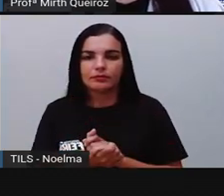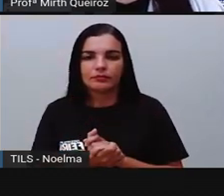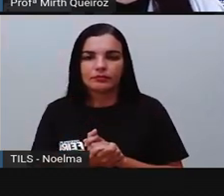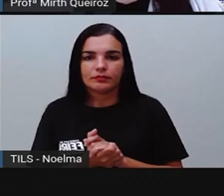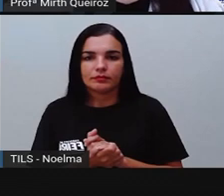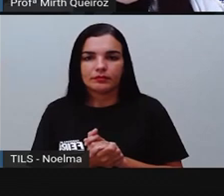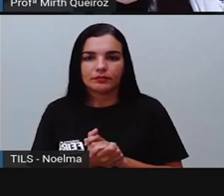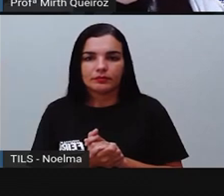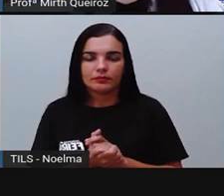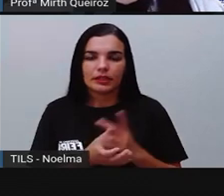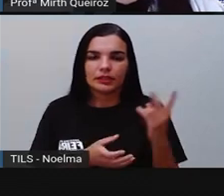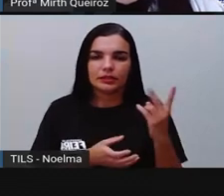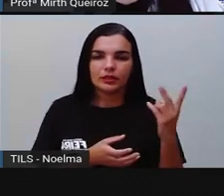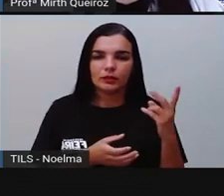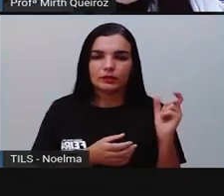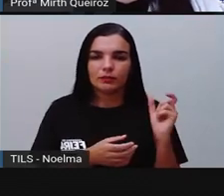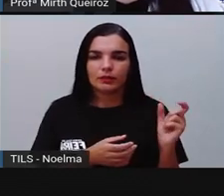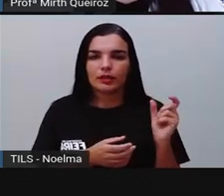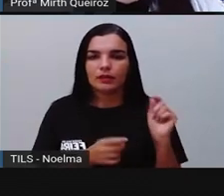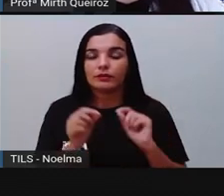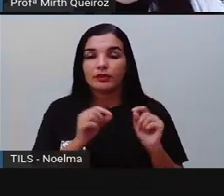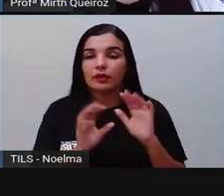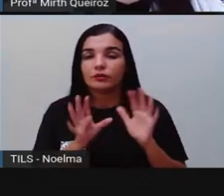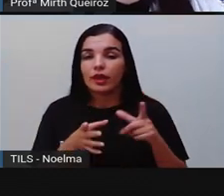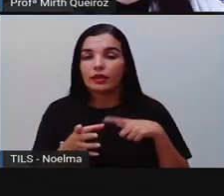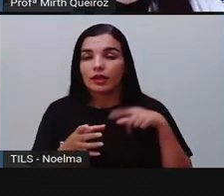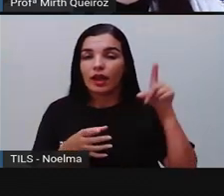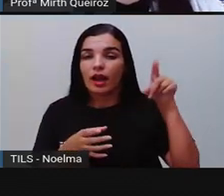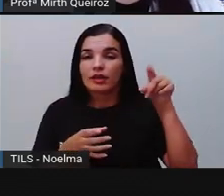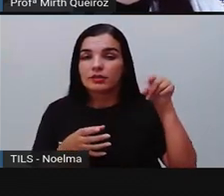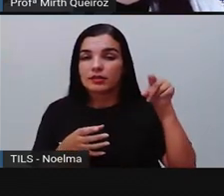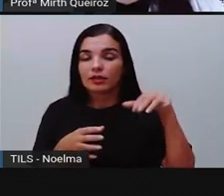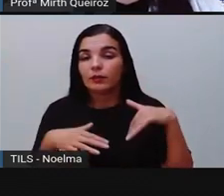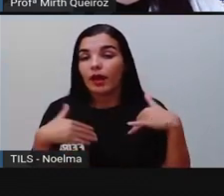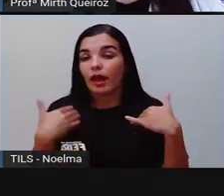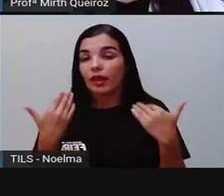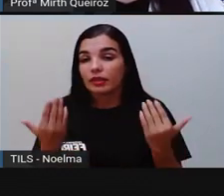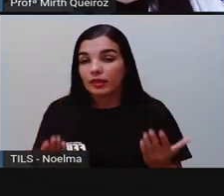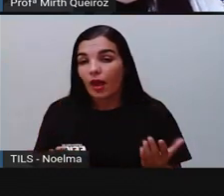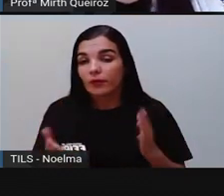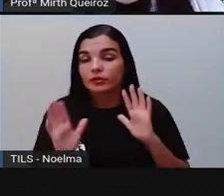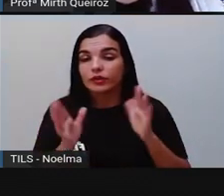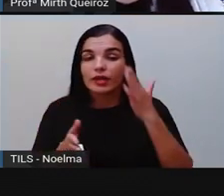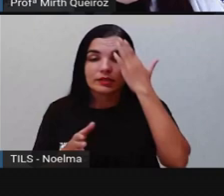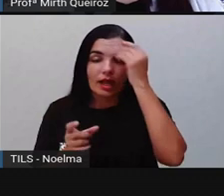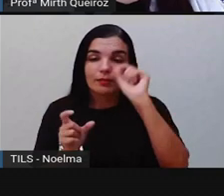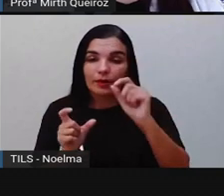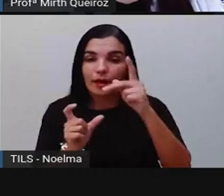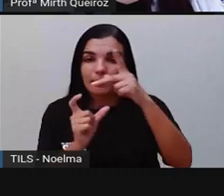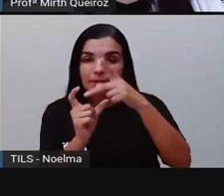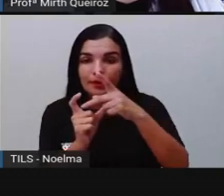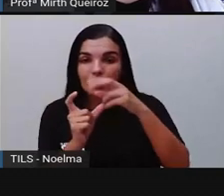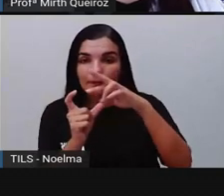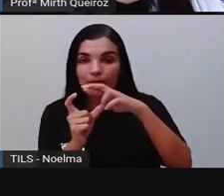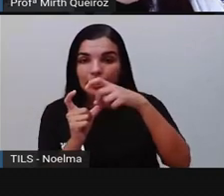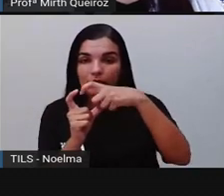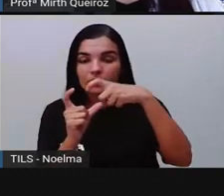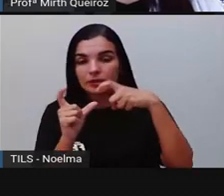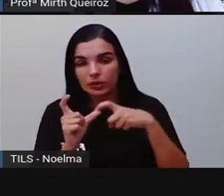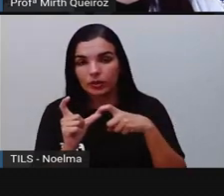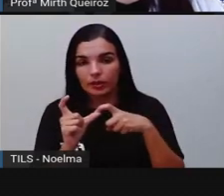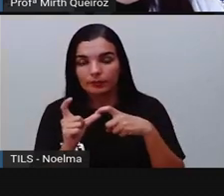recebeu acento. Nem precisa dizer, né? A palavra, pronunciar a palavra alto, que eu já sei qual é. É